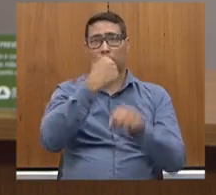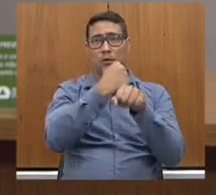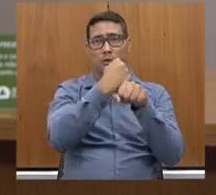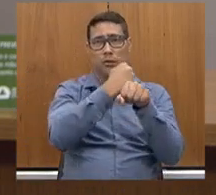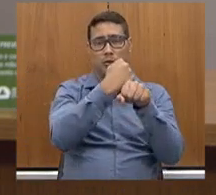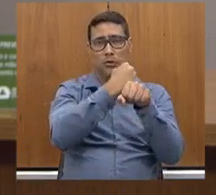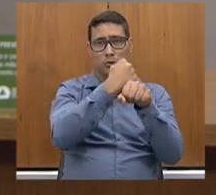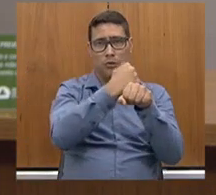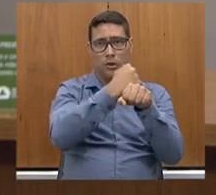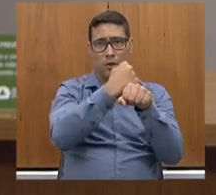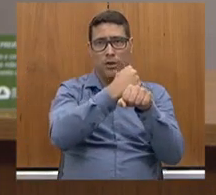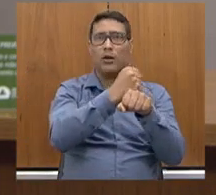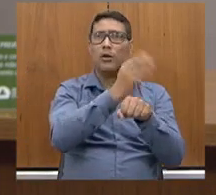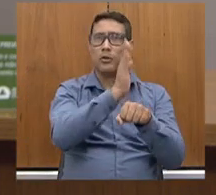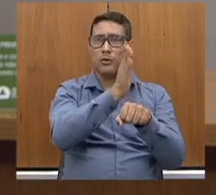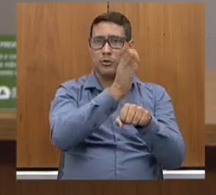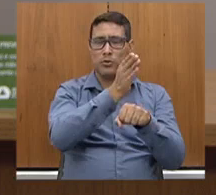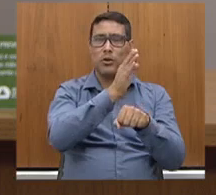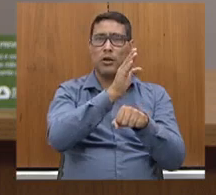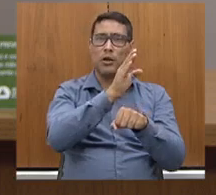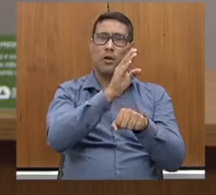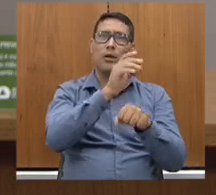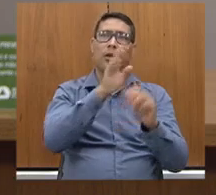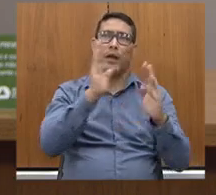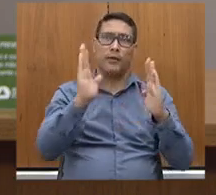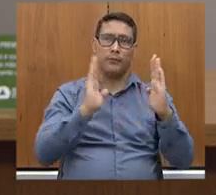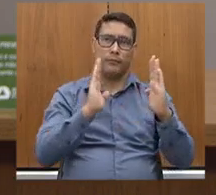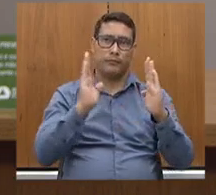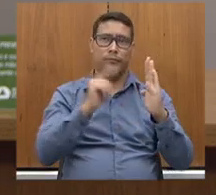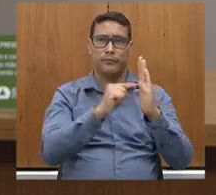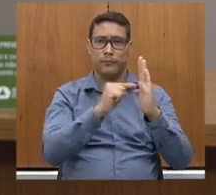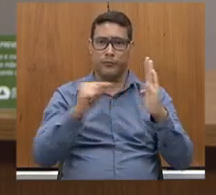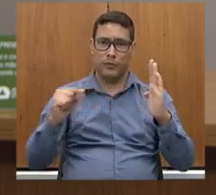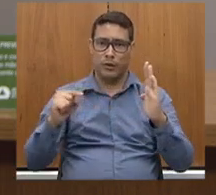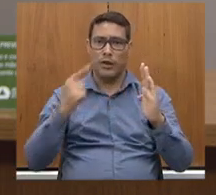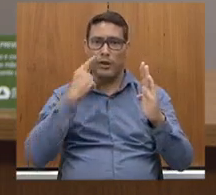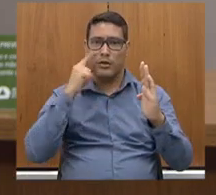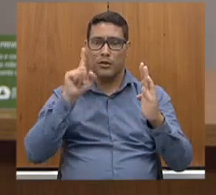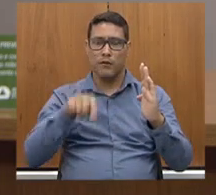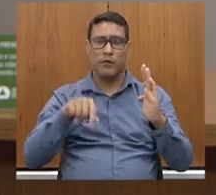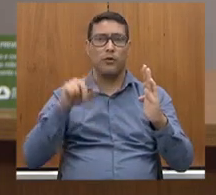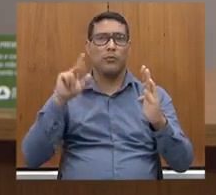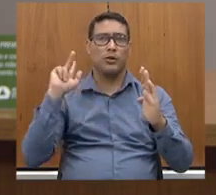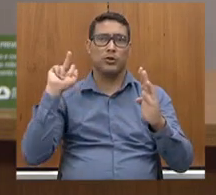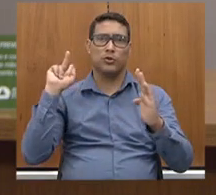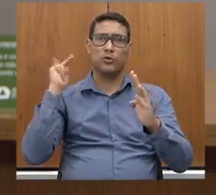de mandato, e nós vimos uma história completamente diferente.